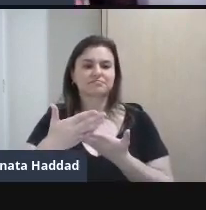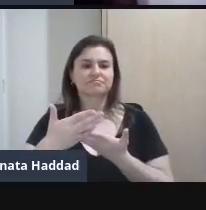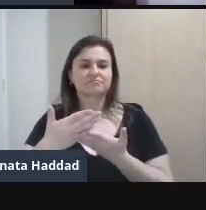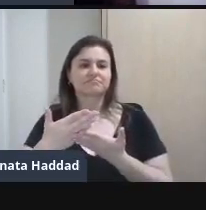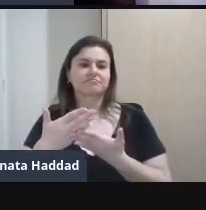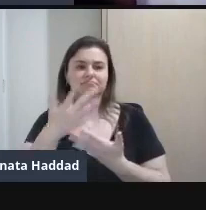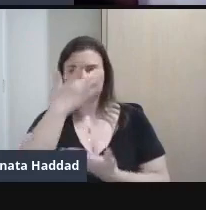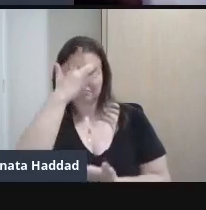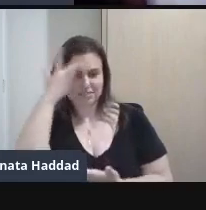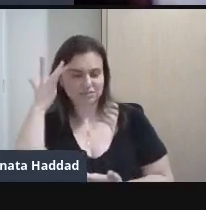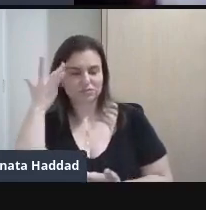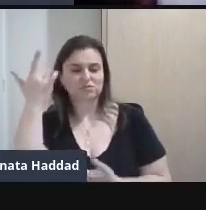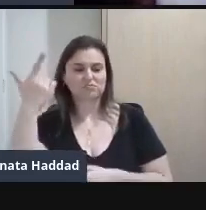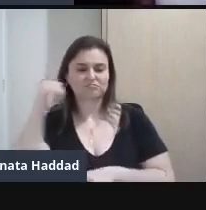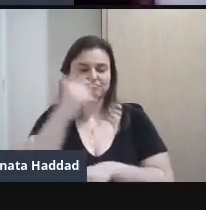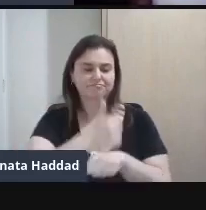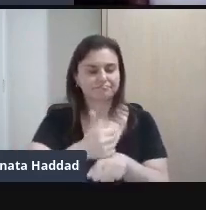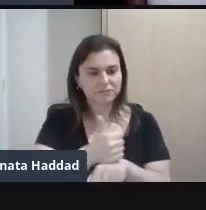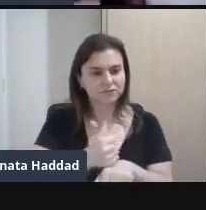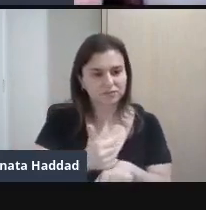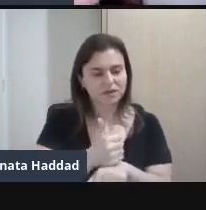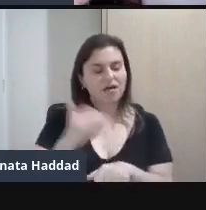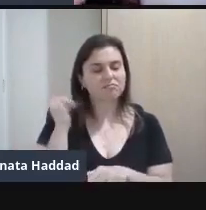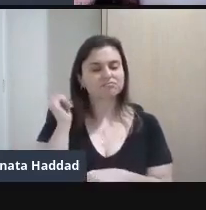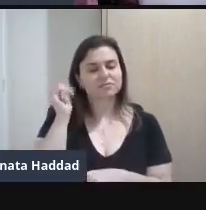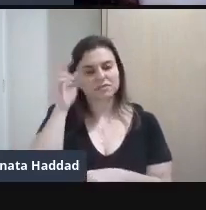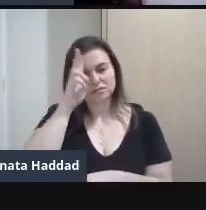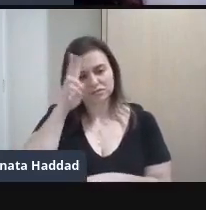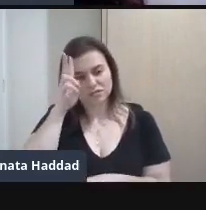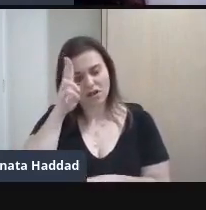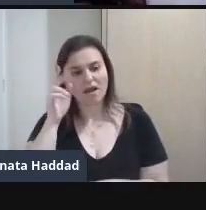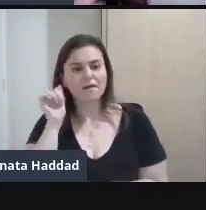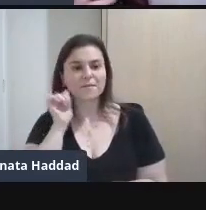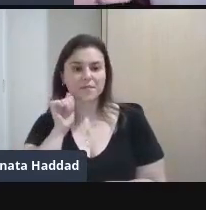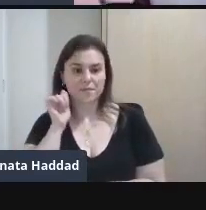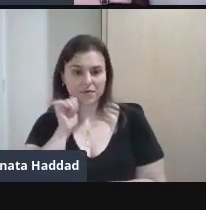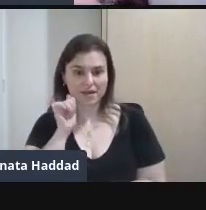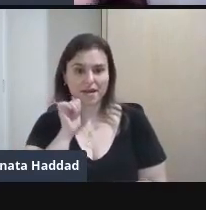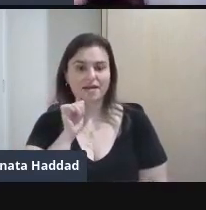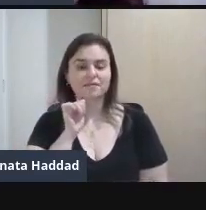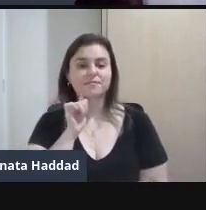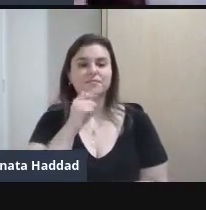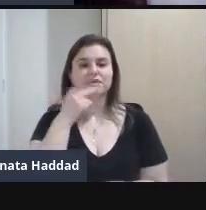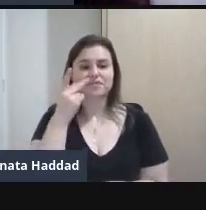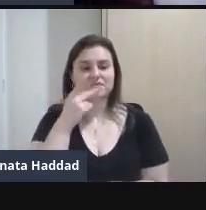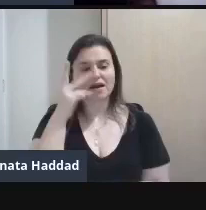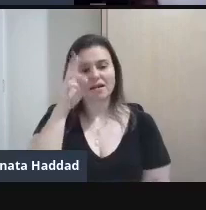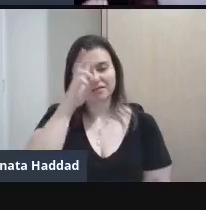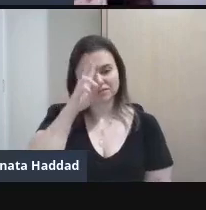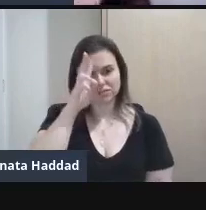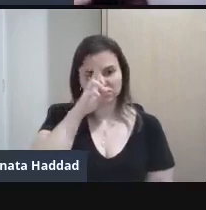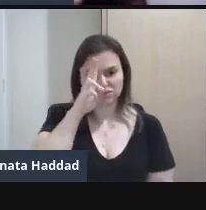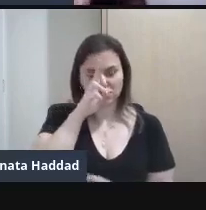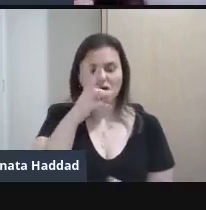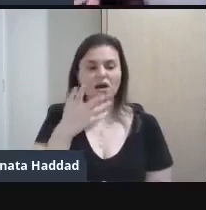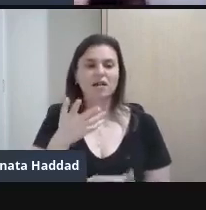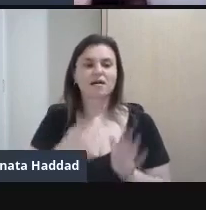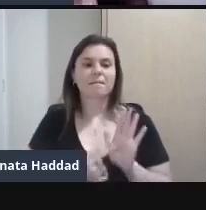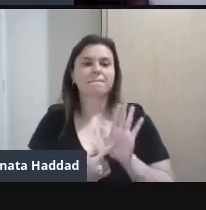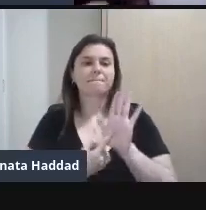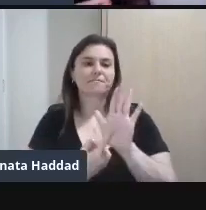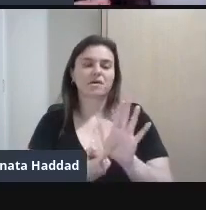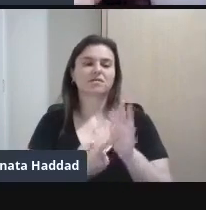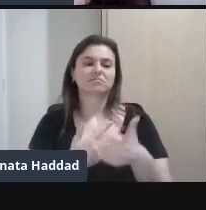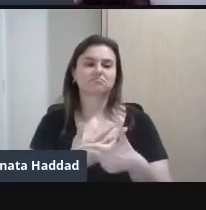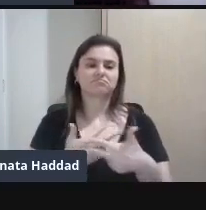histórias Que a gente tem hoje Então é uma mulher Que além de recontar as histórias Além de trazer A questão social